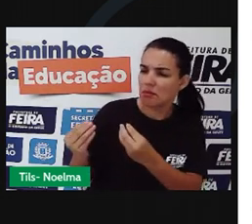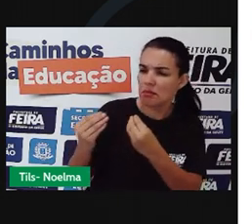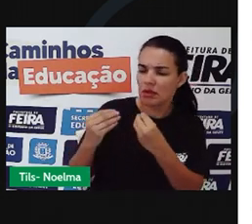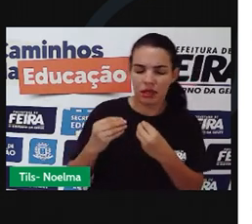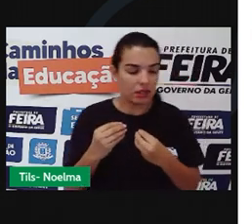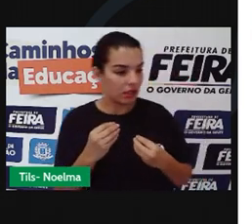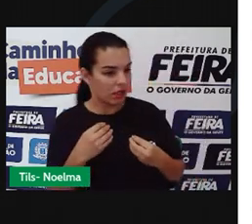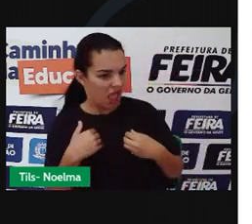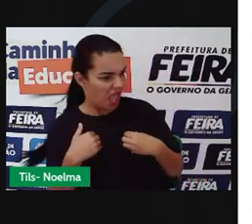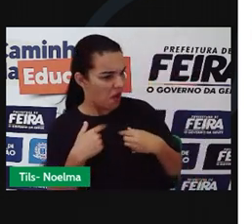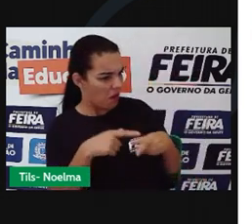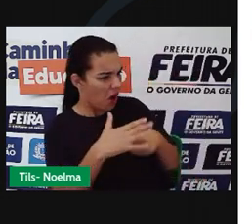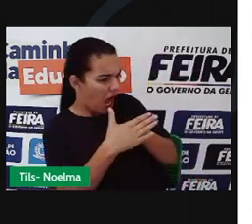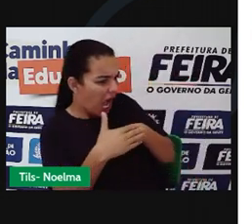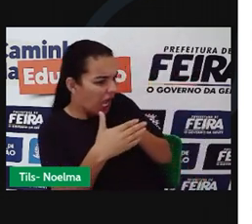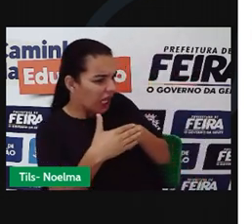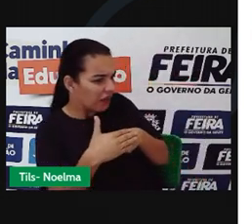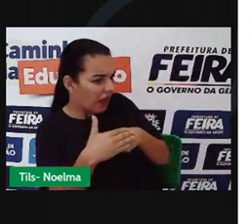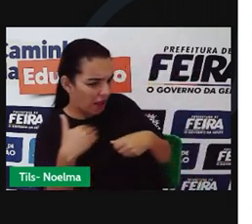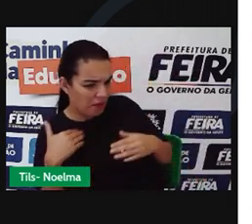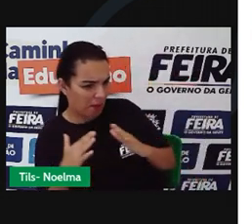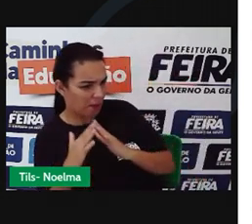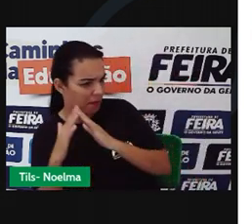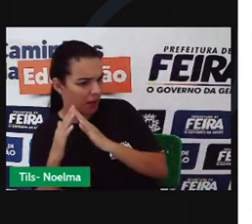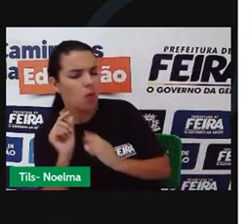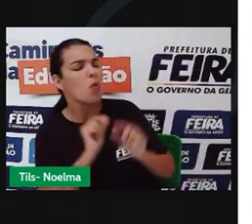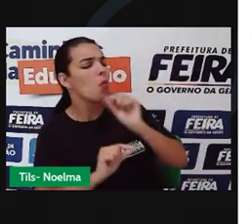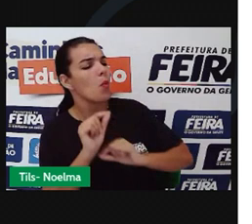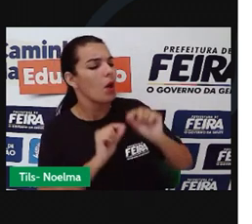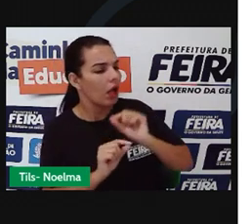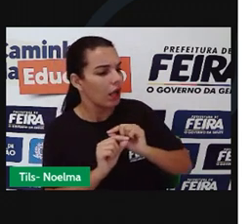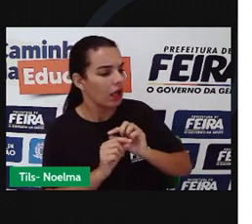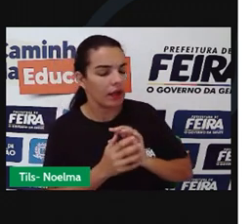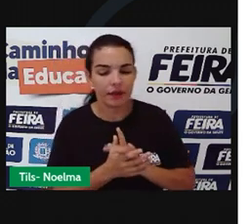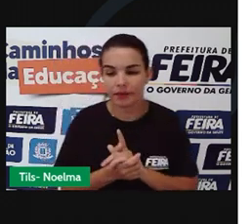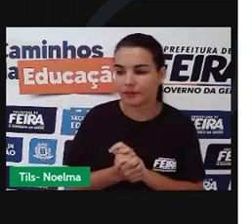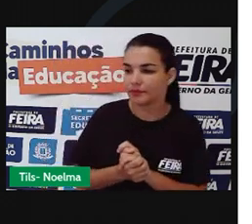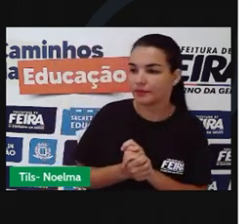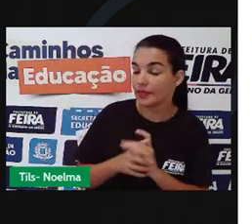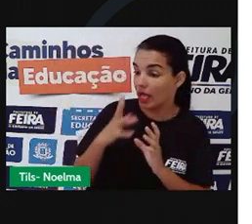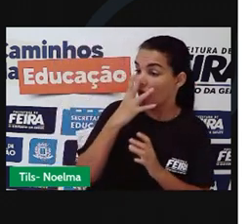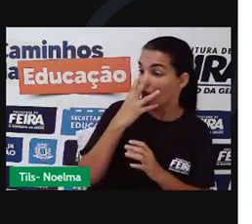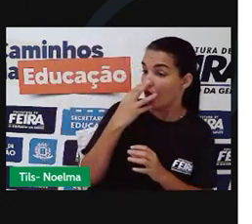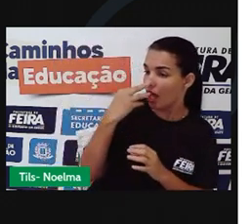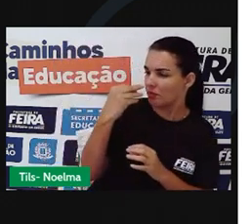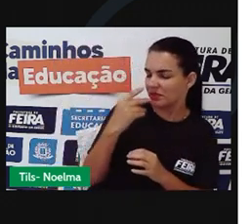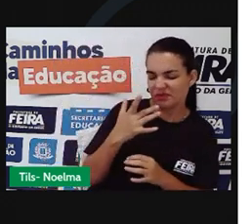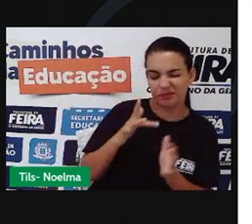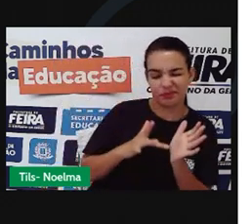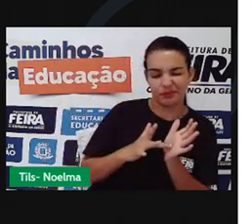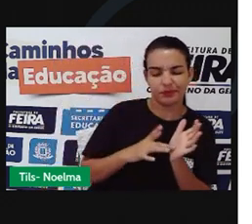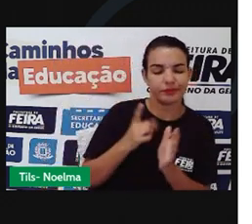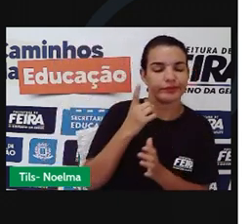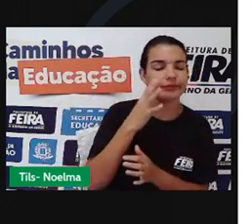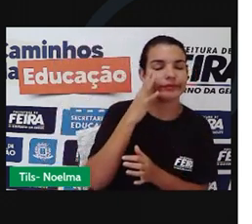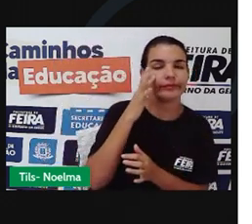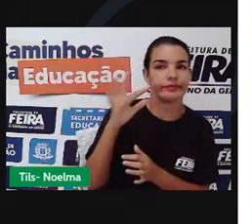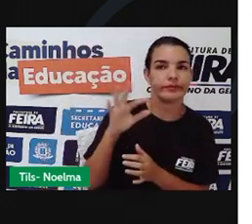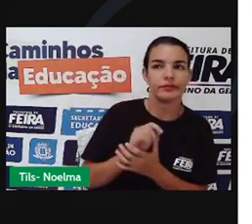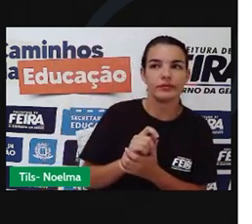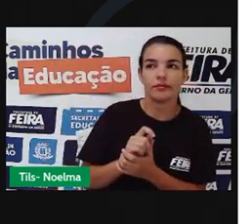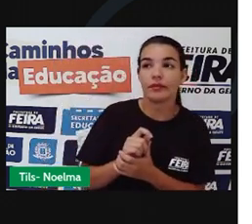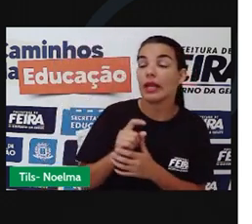Cativar? Domesticar? O que é isso? A raposa fingiu que não prestou atenção e disse.